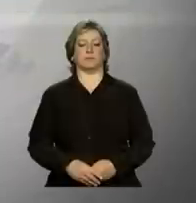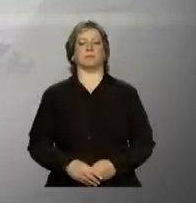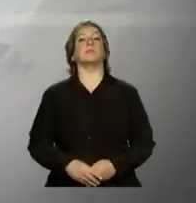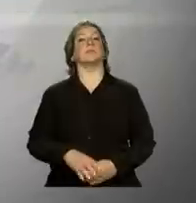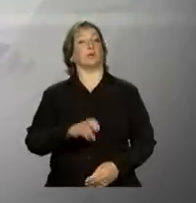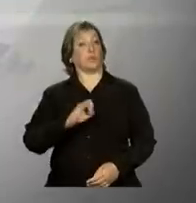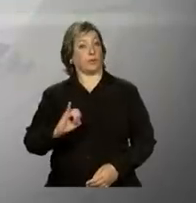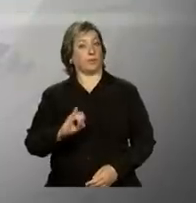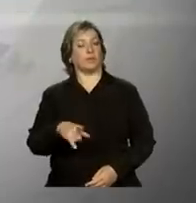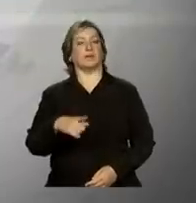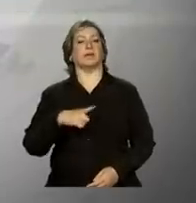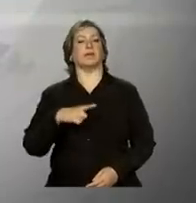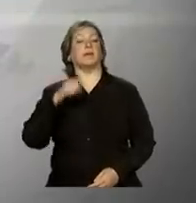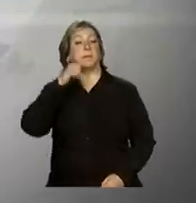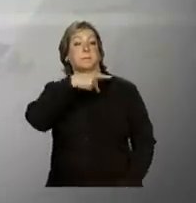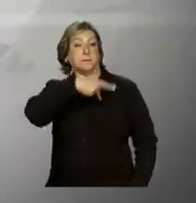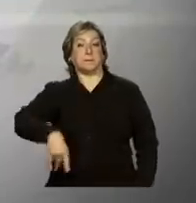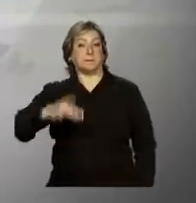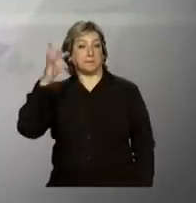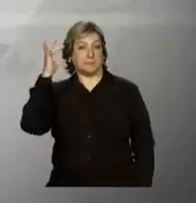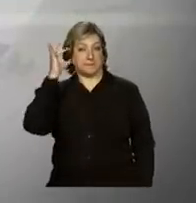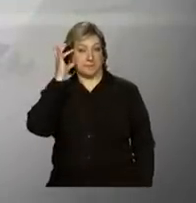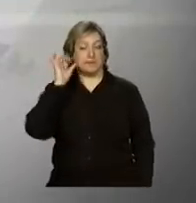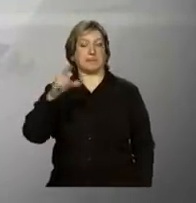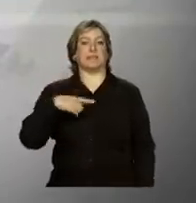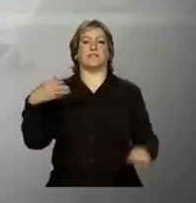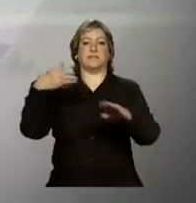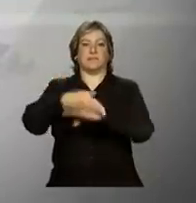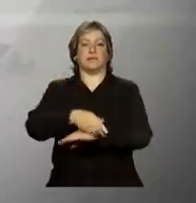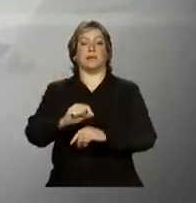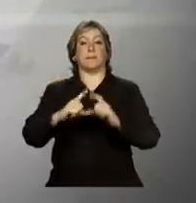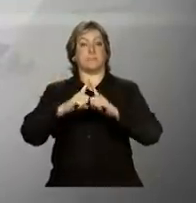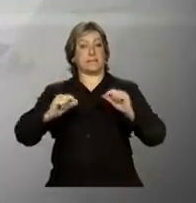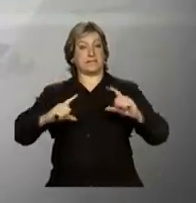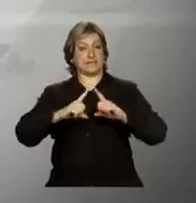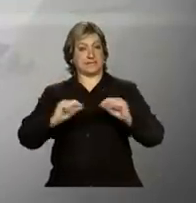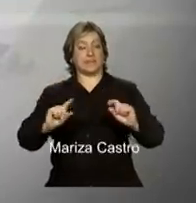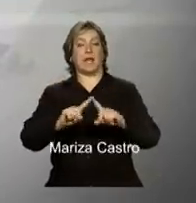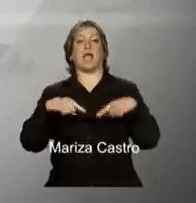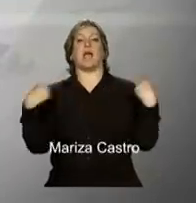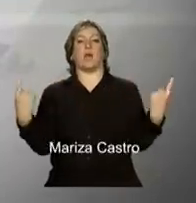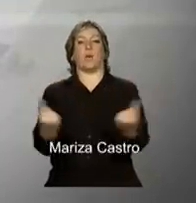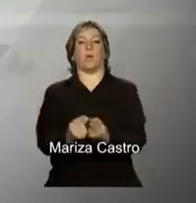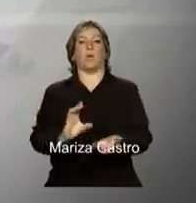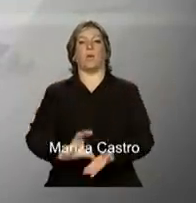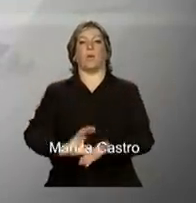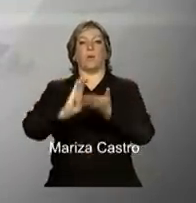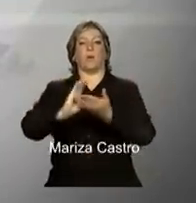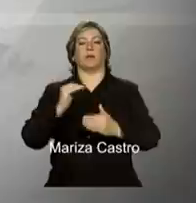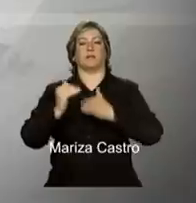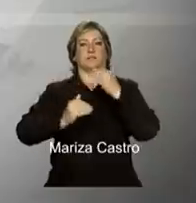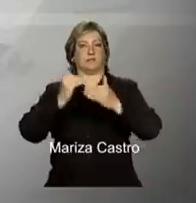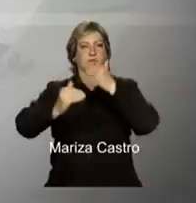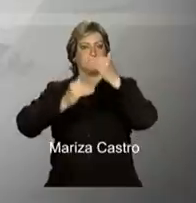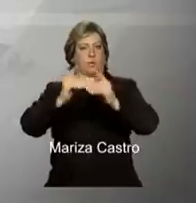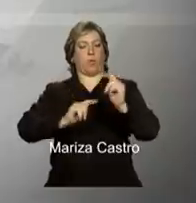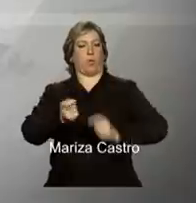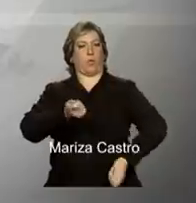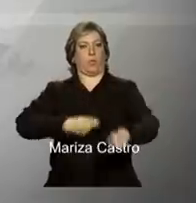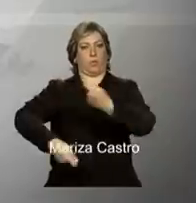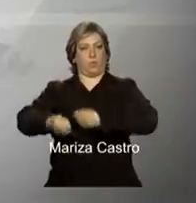Olá, a presidenta Dilma Rousseff participou em Brasília da reunião do Conselho de Desenvolvimento